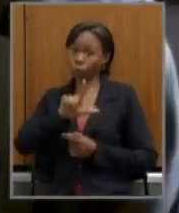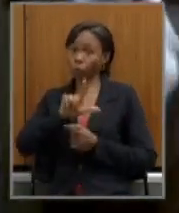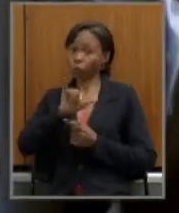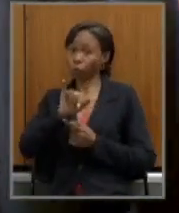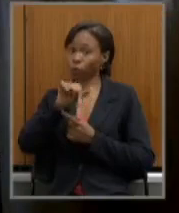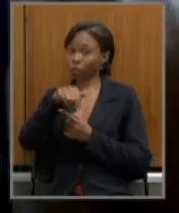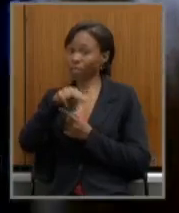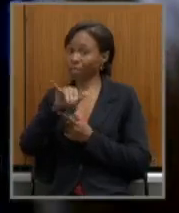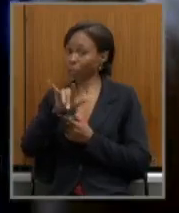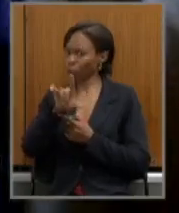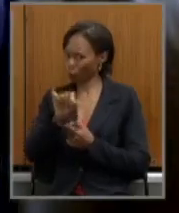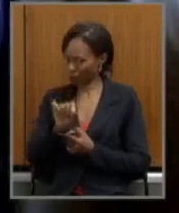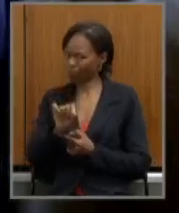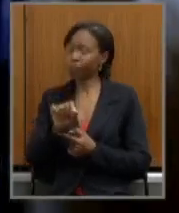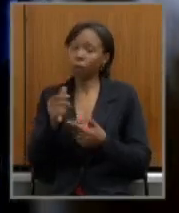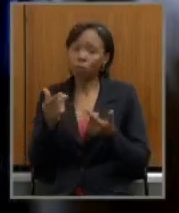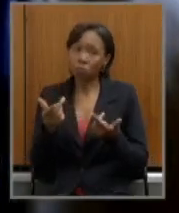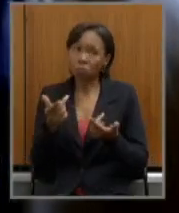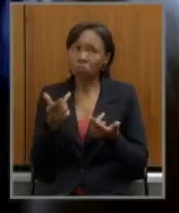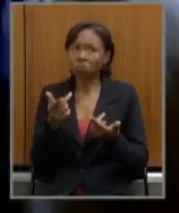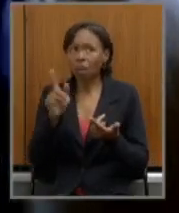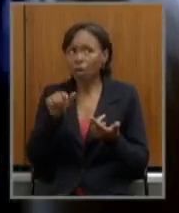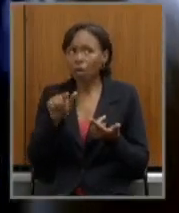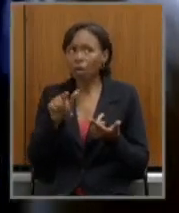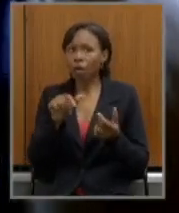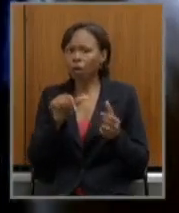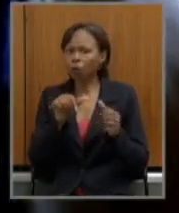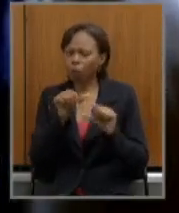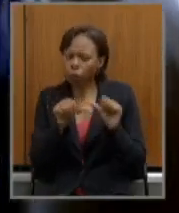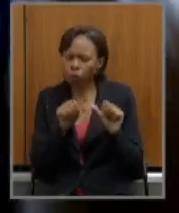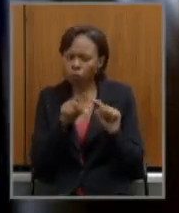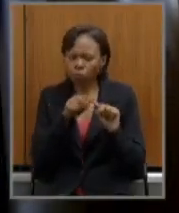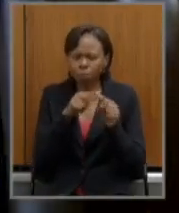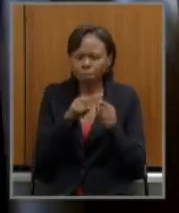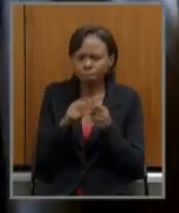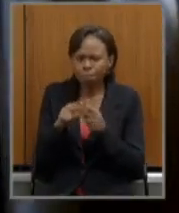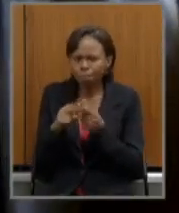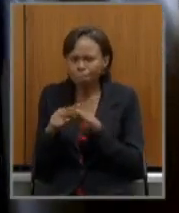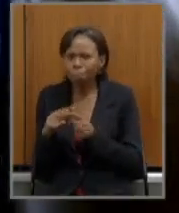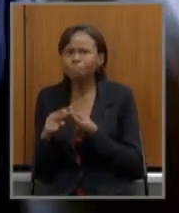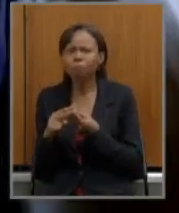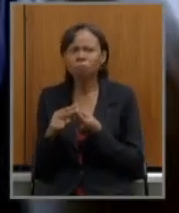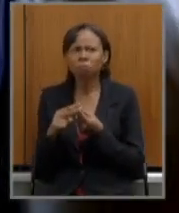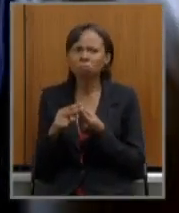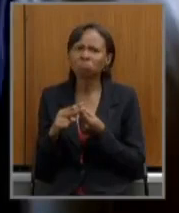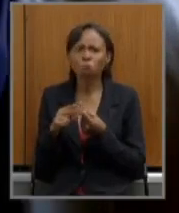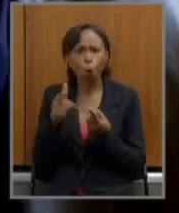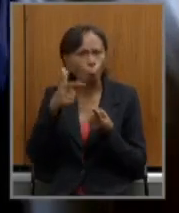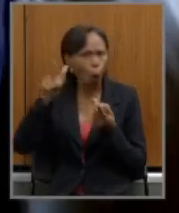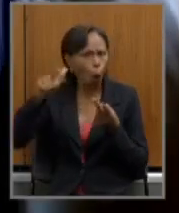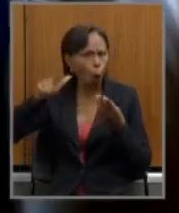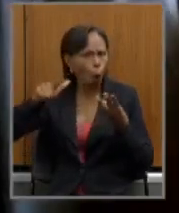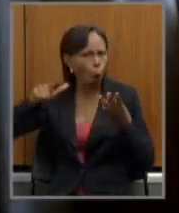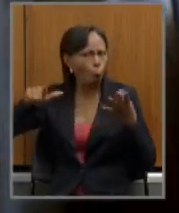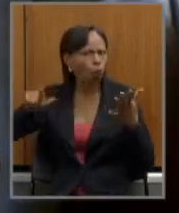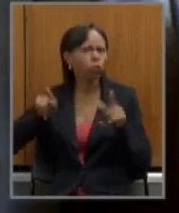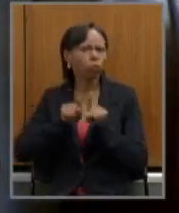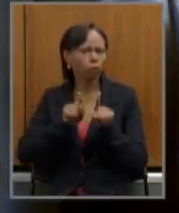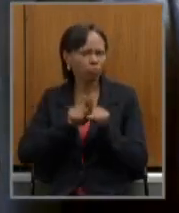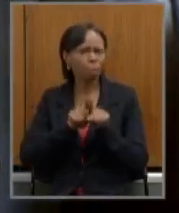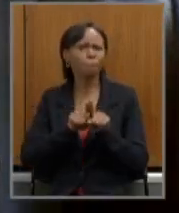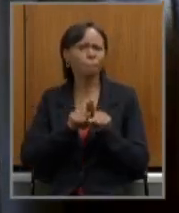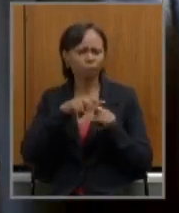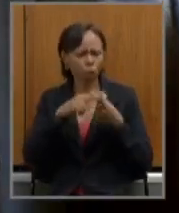acho que isso é uma mudança um ajuste que poderia ser feito além de outros ajustes que poderiam ser feitos